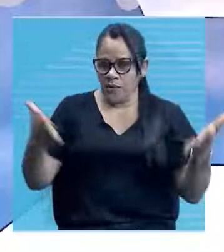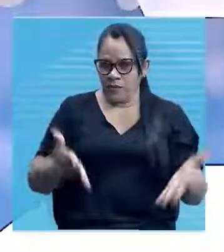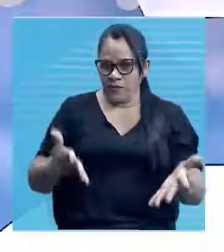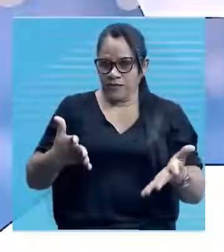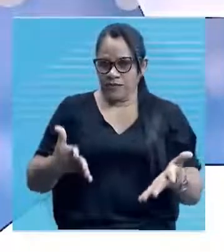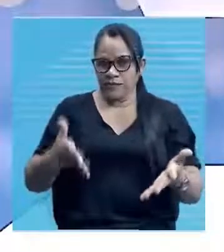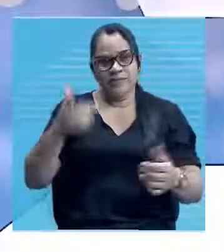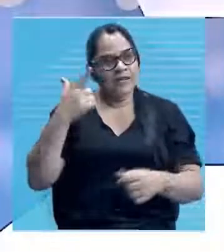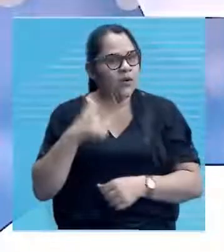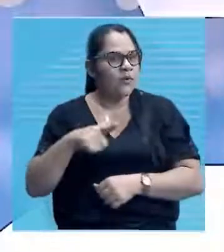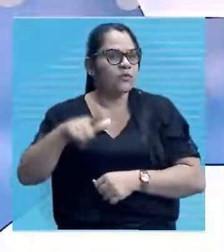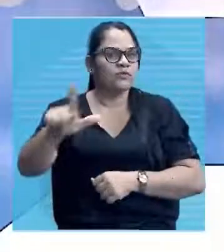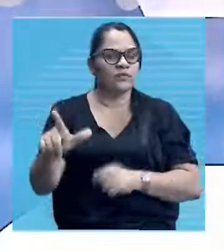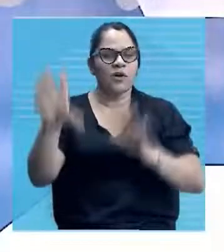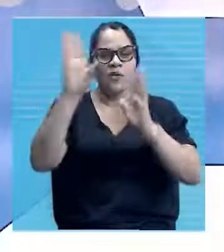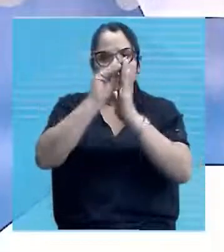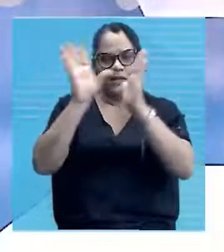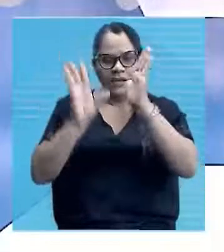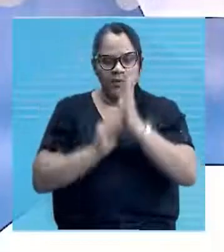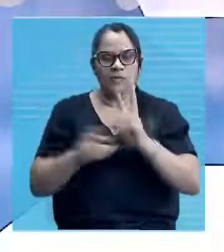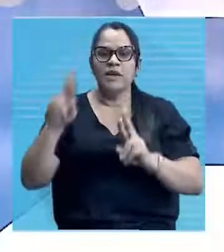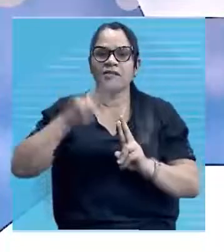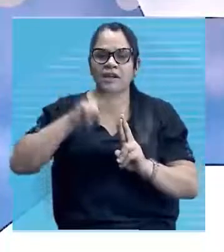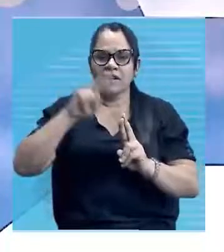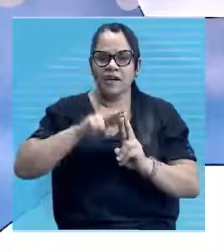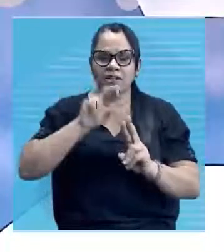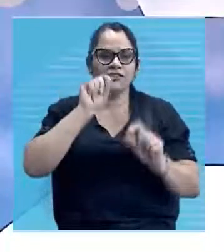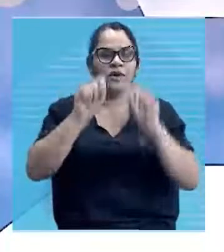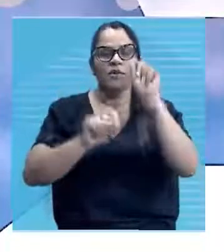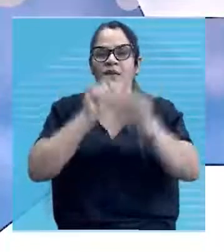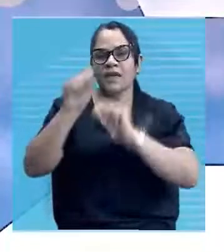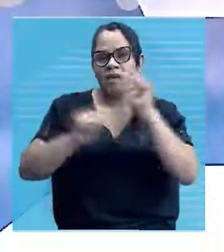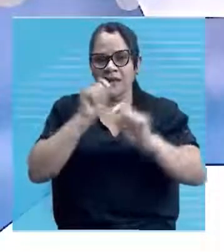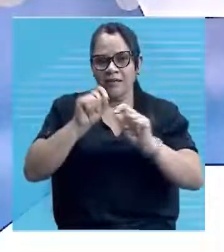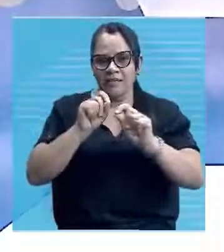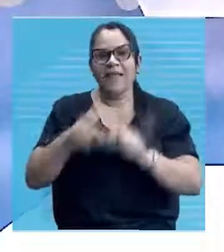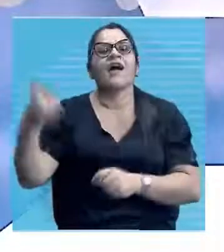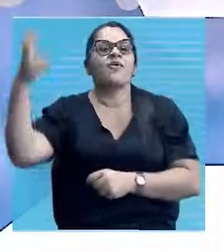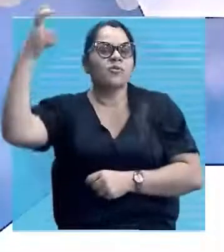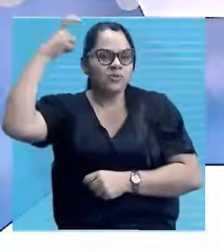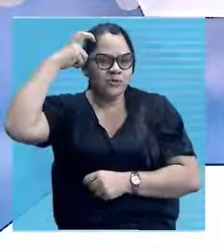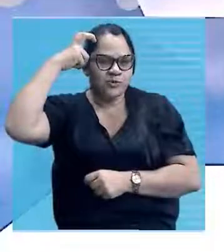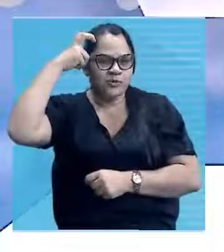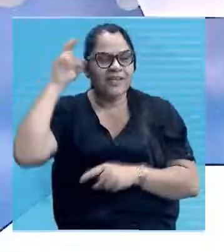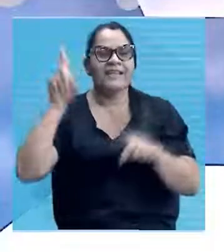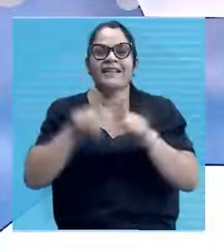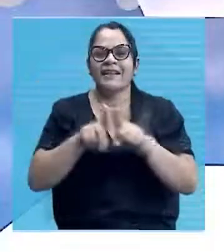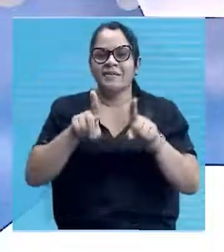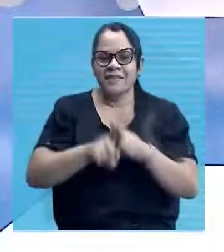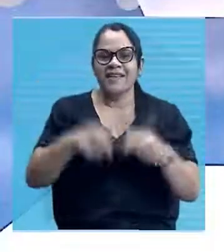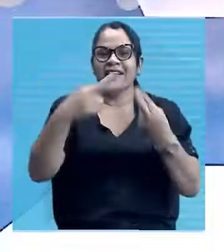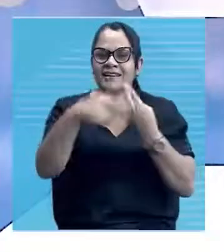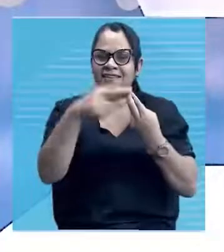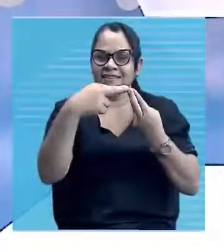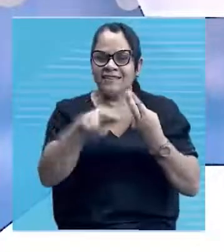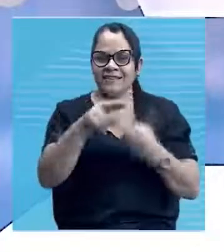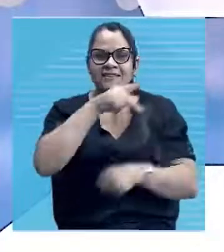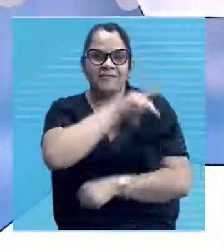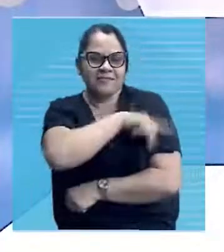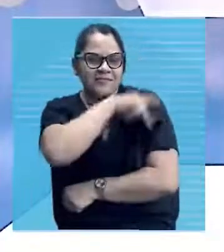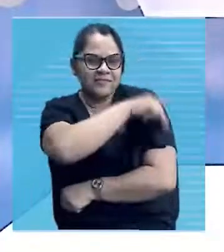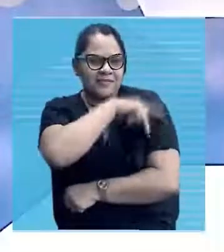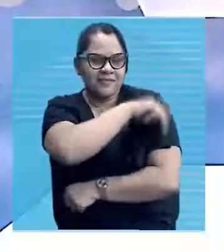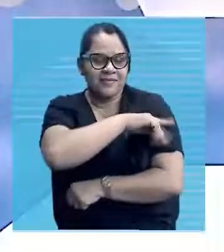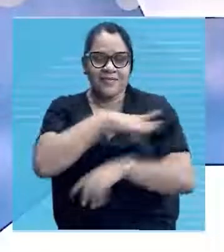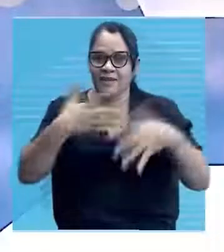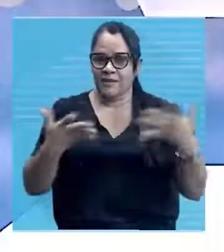continuidade ao conteúdo referente ao quê? Ao conteúdo referente à cultura e religiosidade no Piauí. Então,